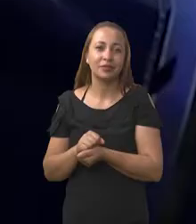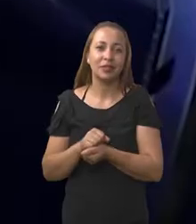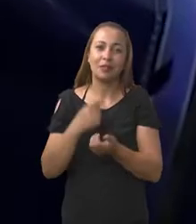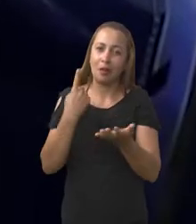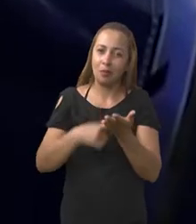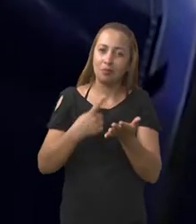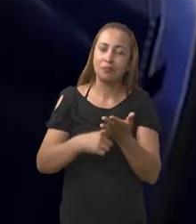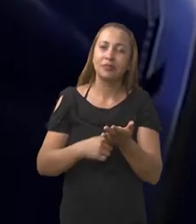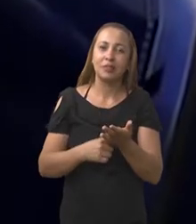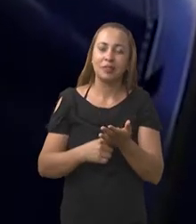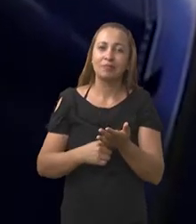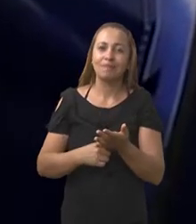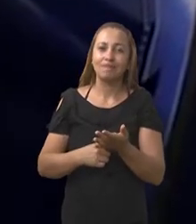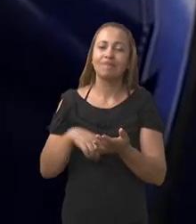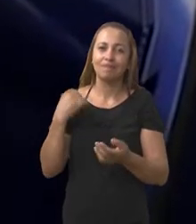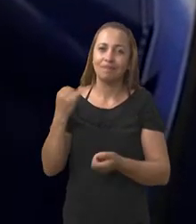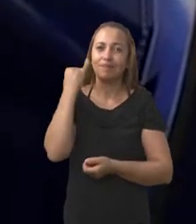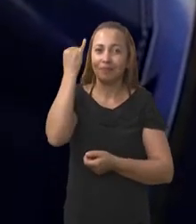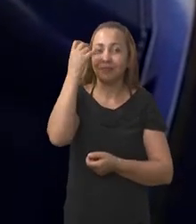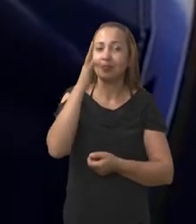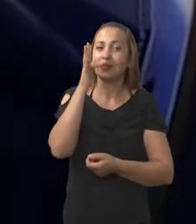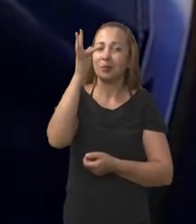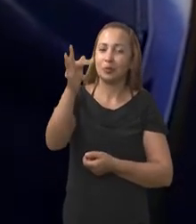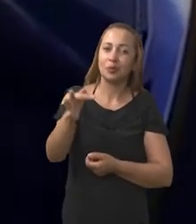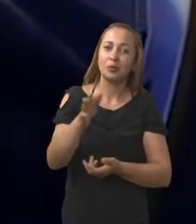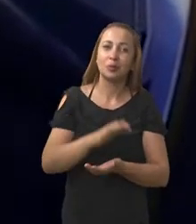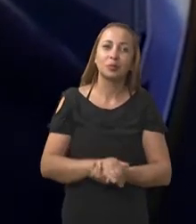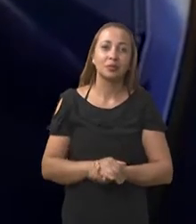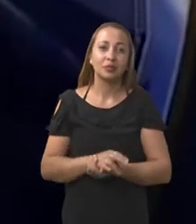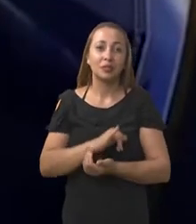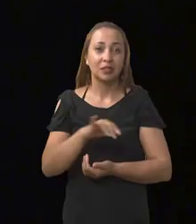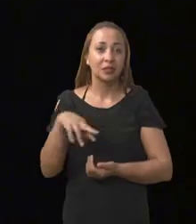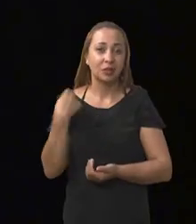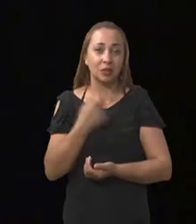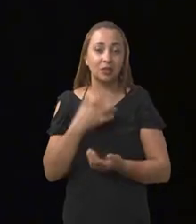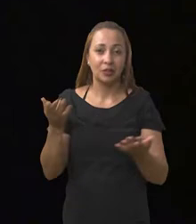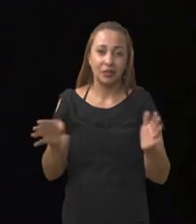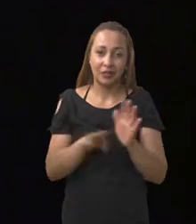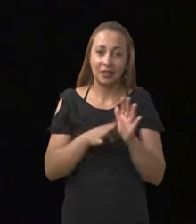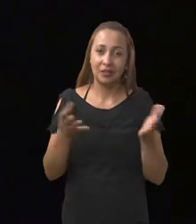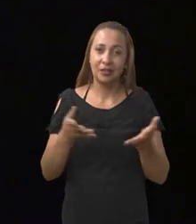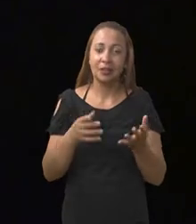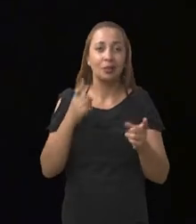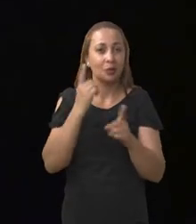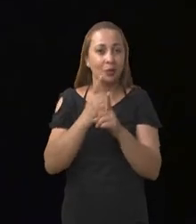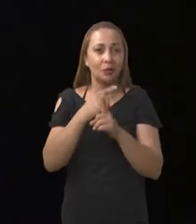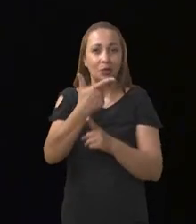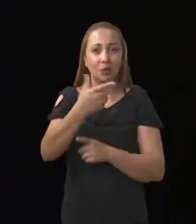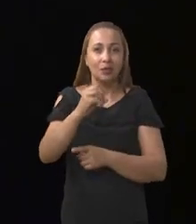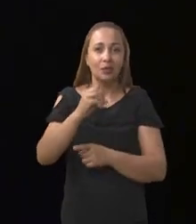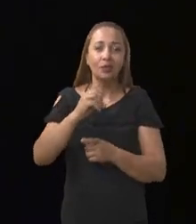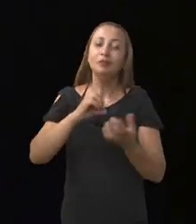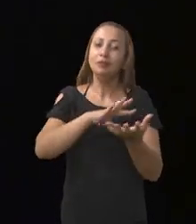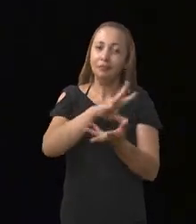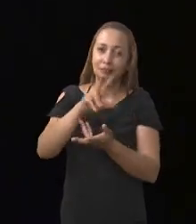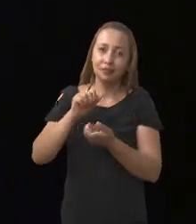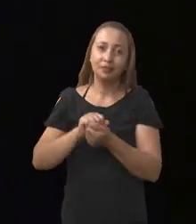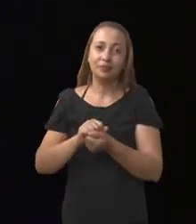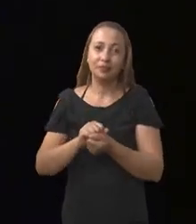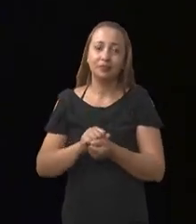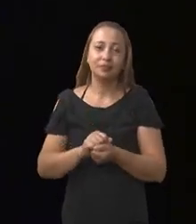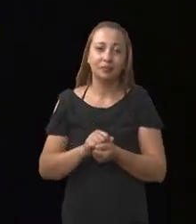marcar uma época. Muito provavelmente, se até agora nós descobrimos 20 planetas em 10 anos, muito